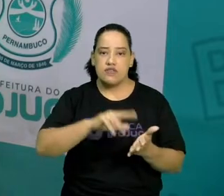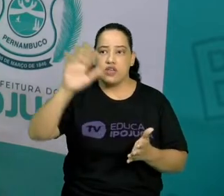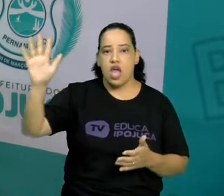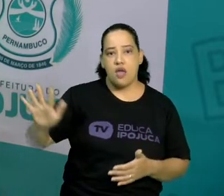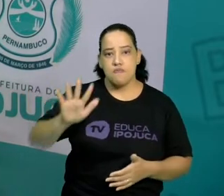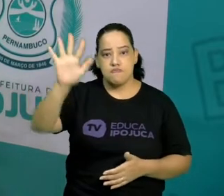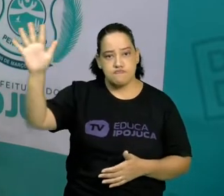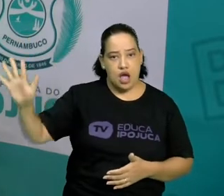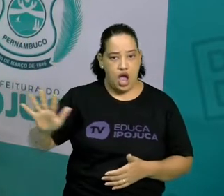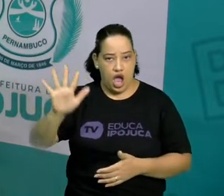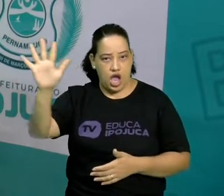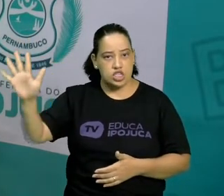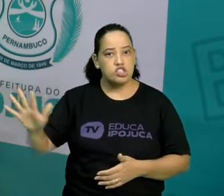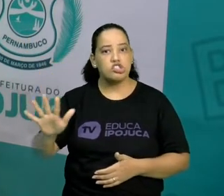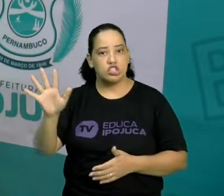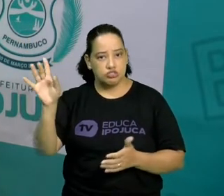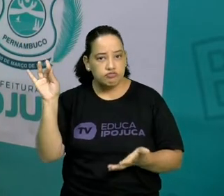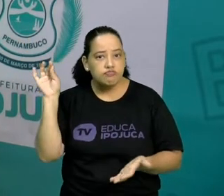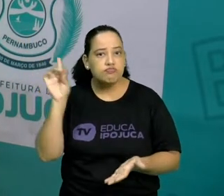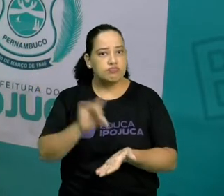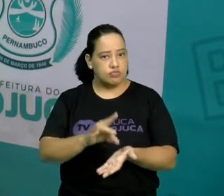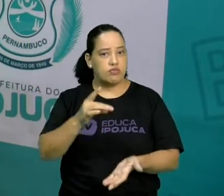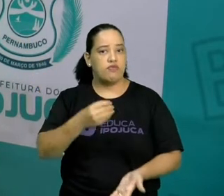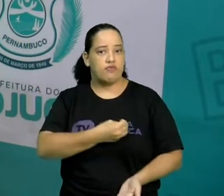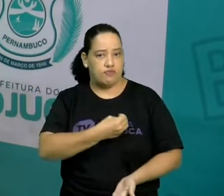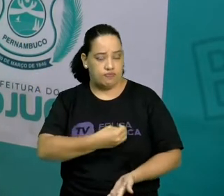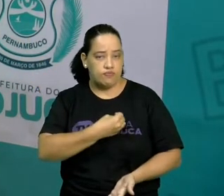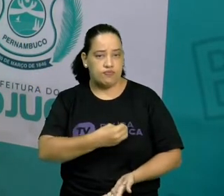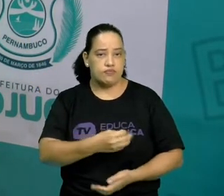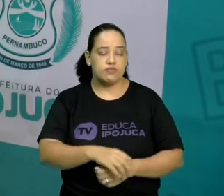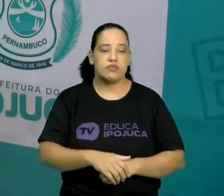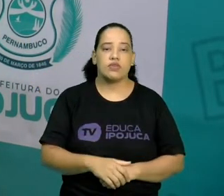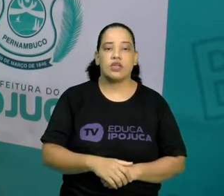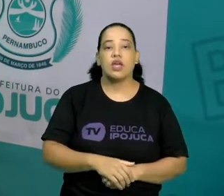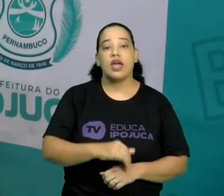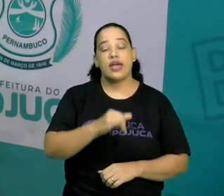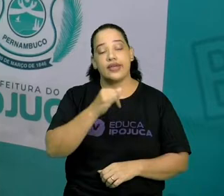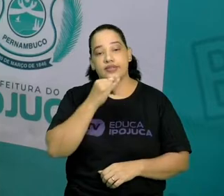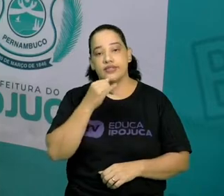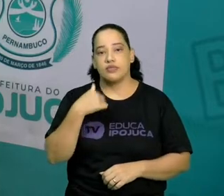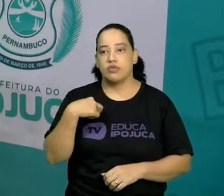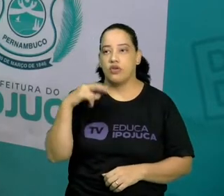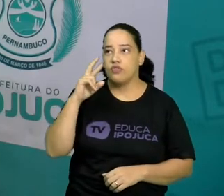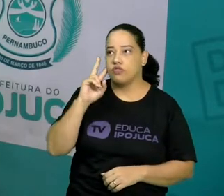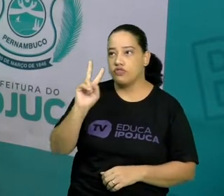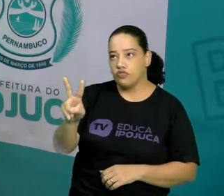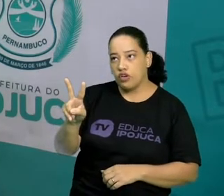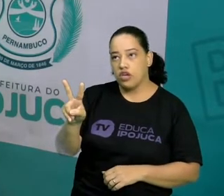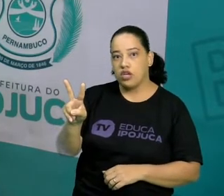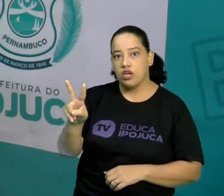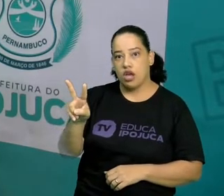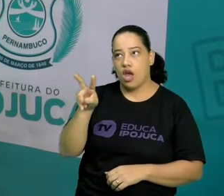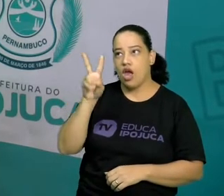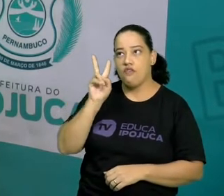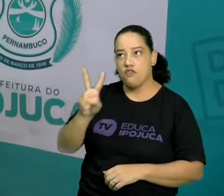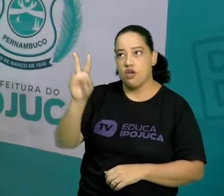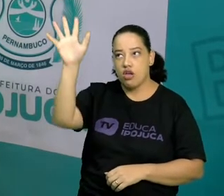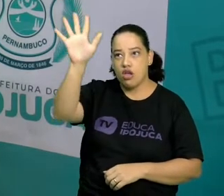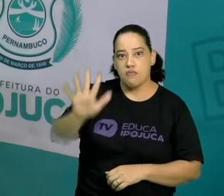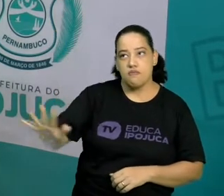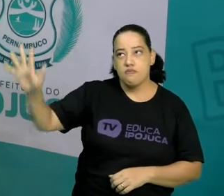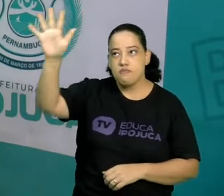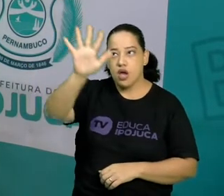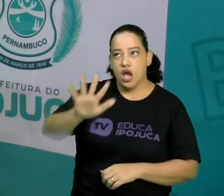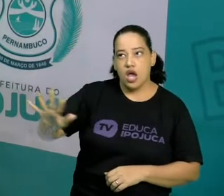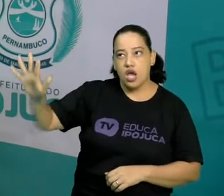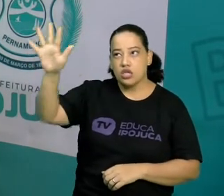reais. Como assim? Quando nós olhamos para uma imagem, nós já